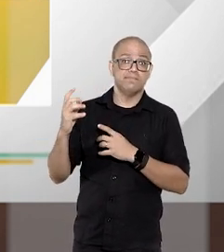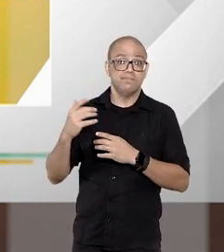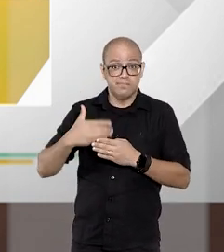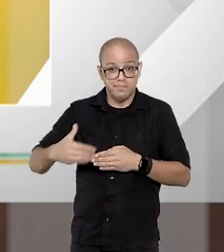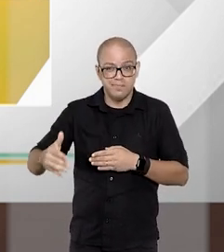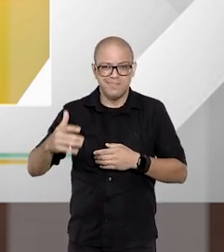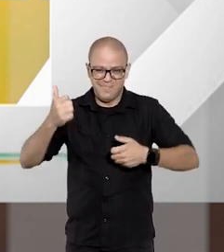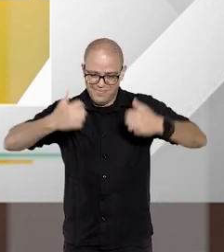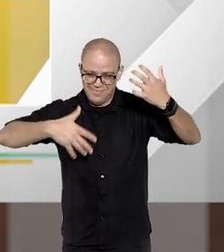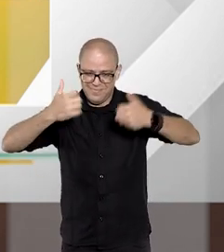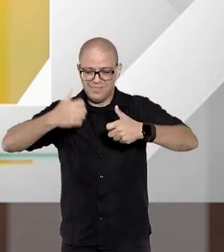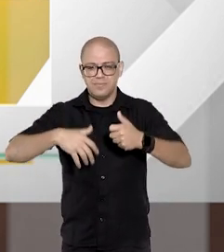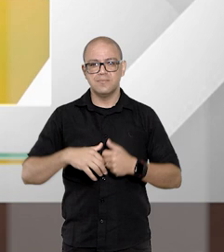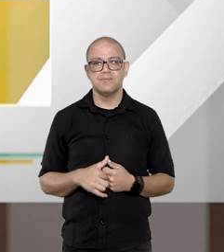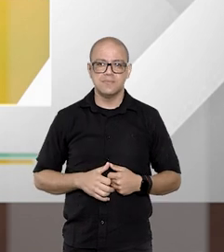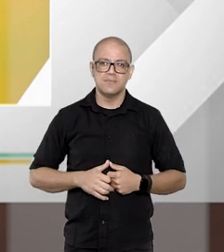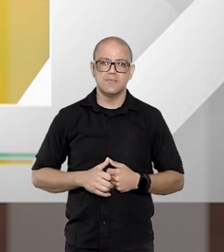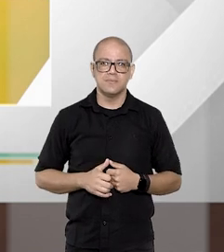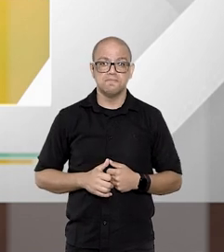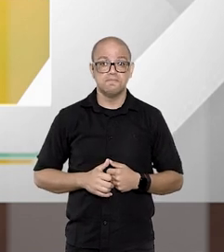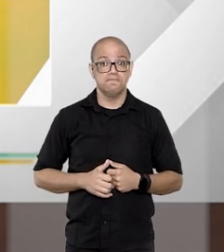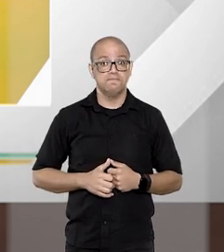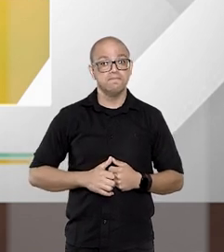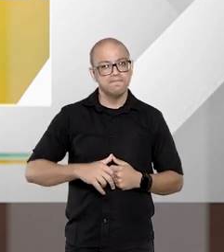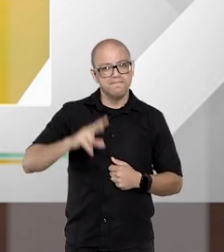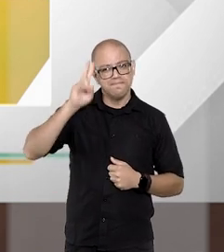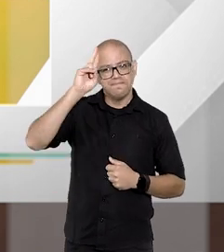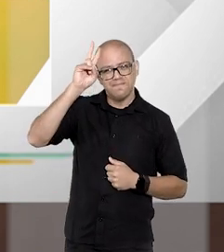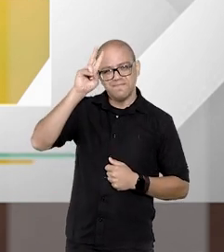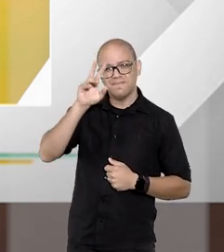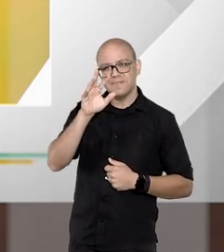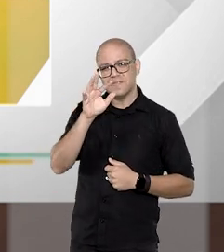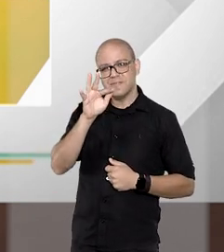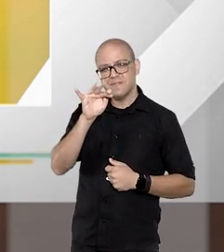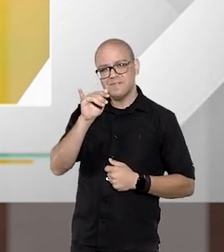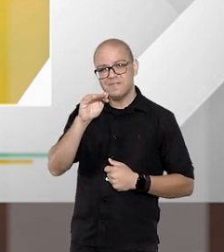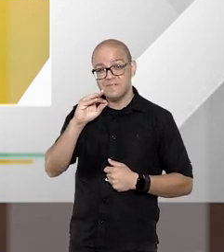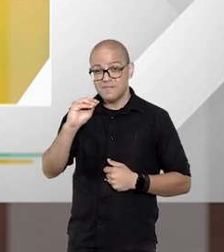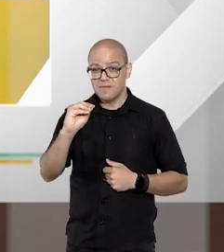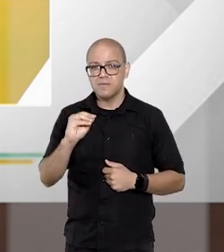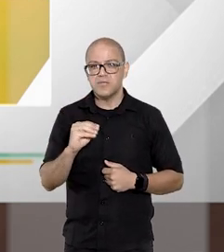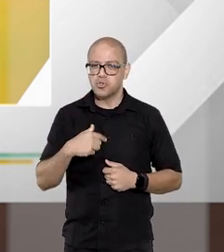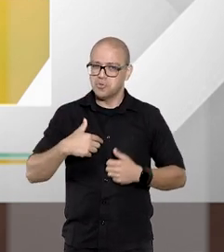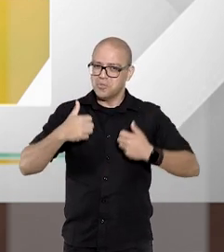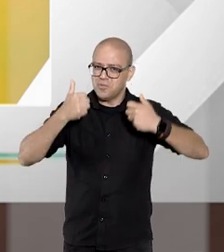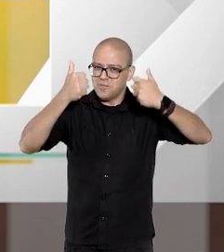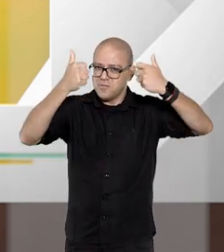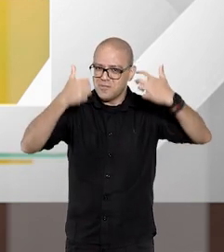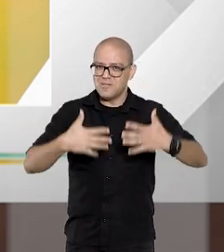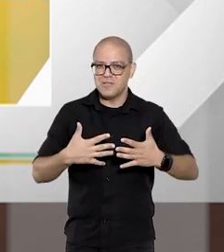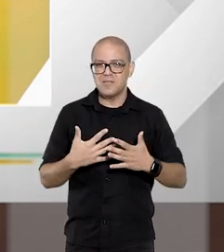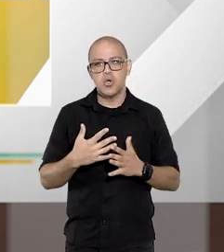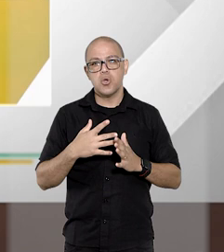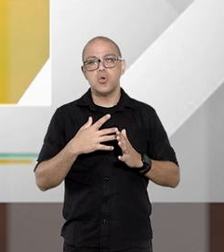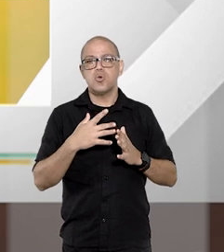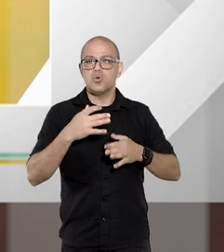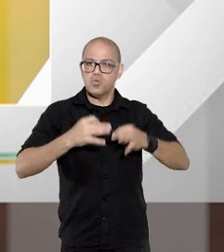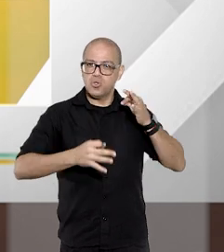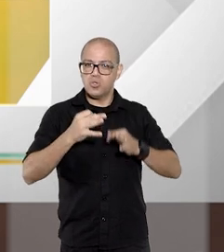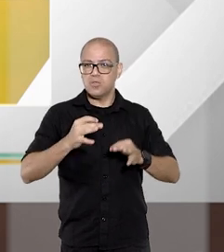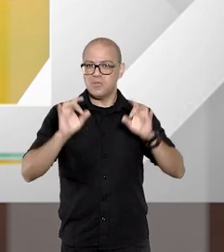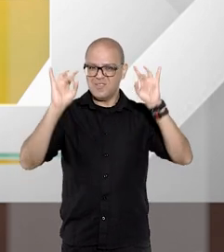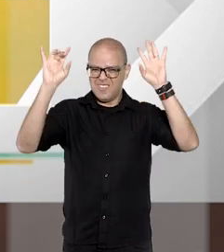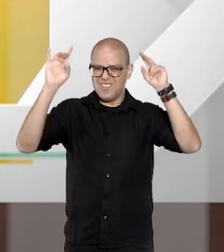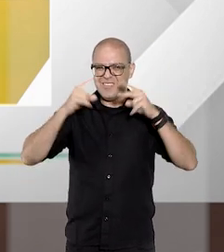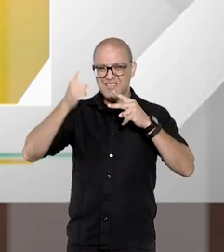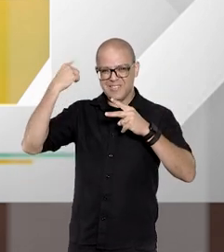ponderações para daqui para frente. Muito bem lembrado, doutor Fábio. Inclusive, a gente está fazendo uma série sobre os juizados especiais e os